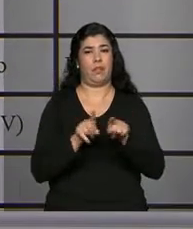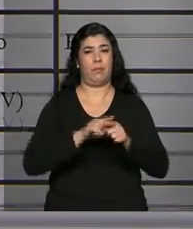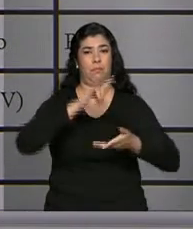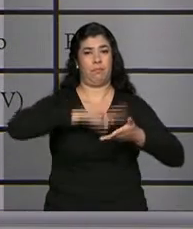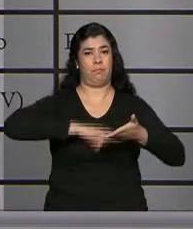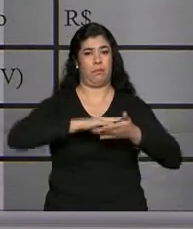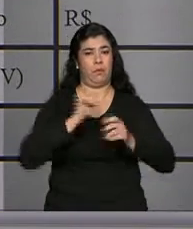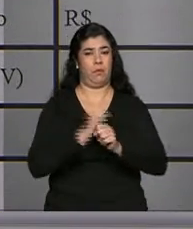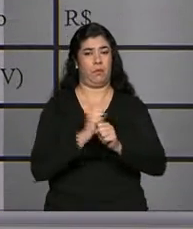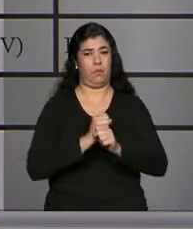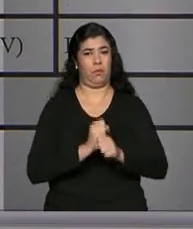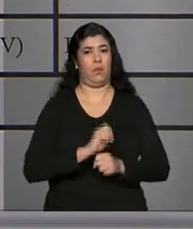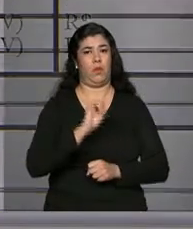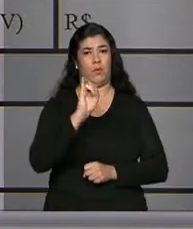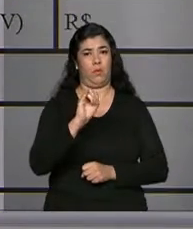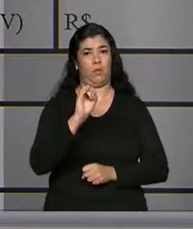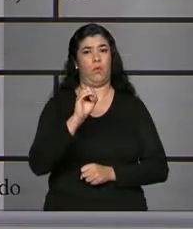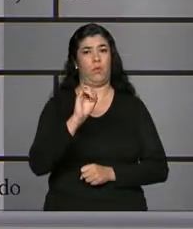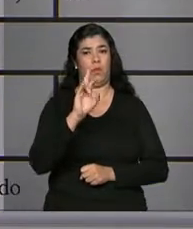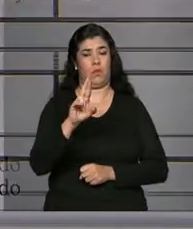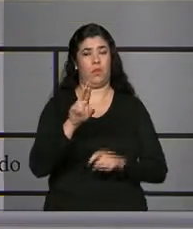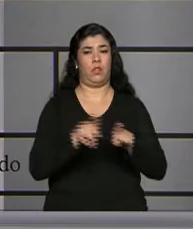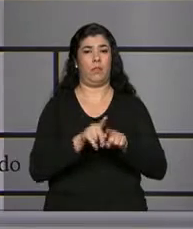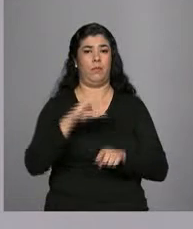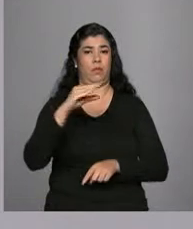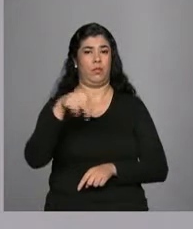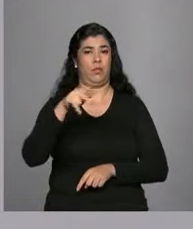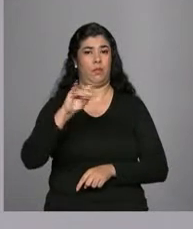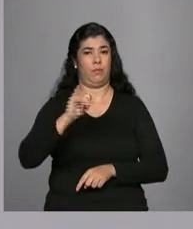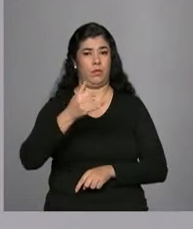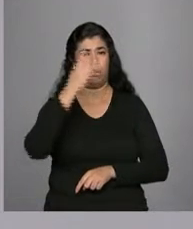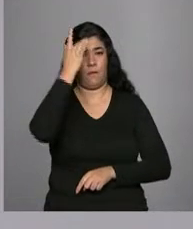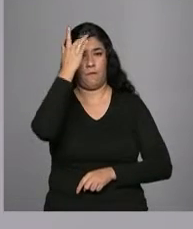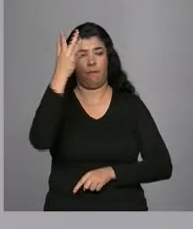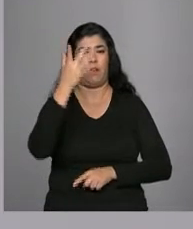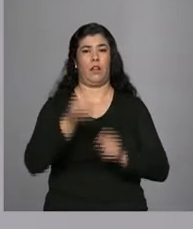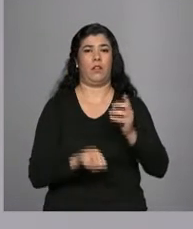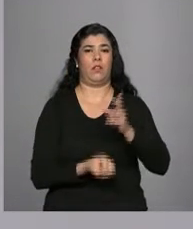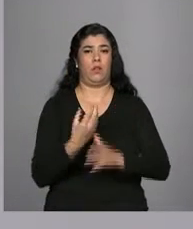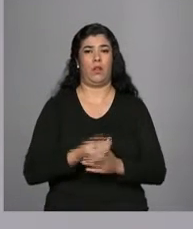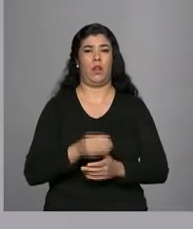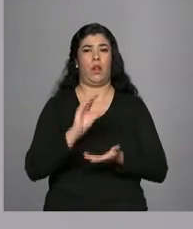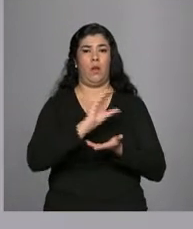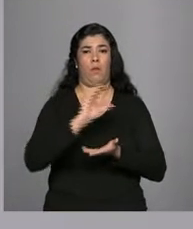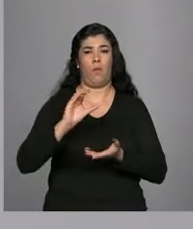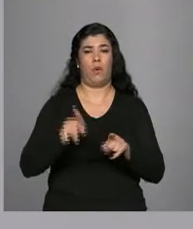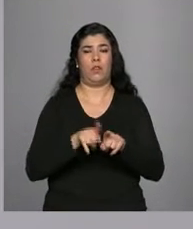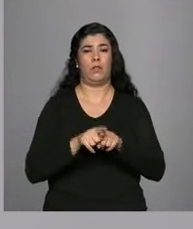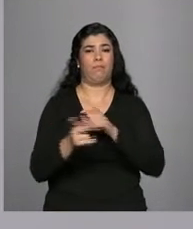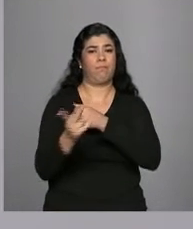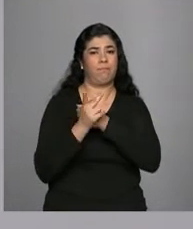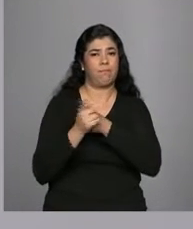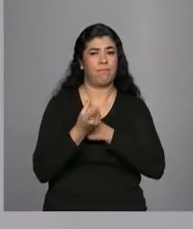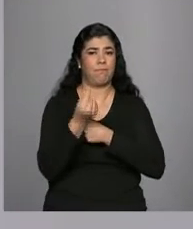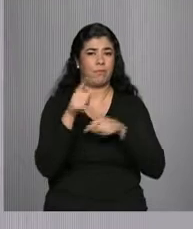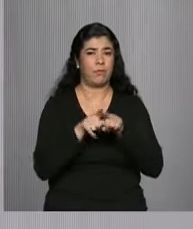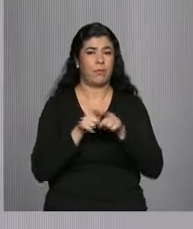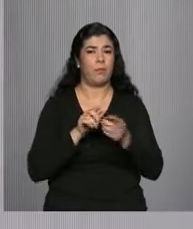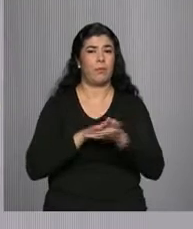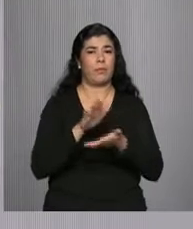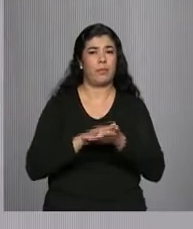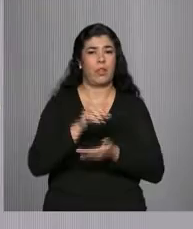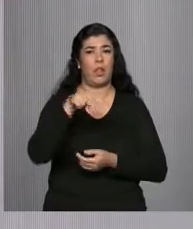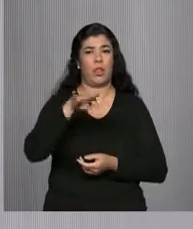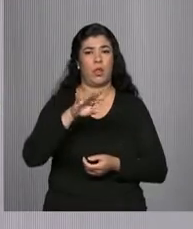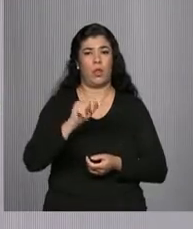anual simplificada. Com o CNPJ, fica mais fácil abrir conta no banco, conseguir empréstimos e emitir notas fiscais. O